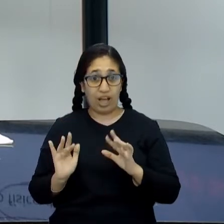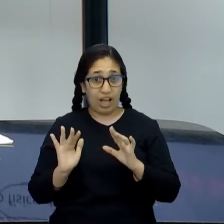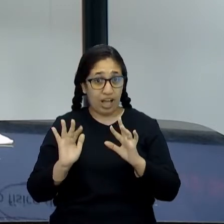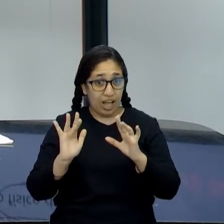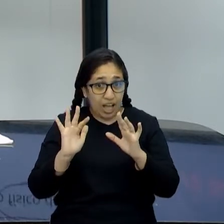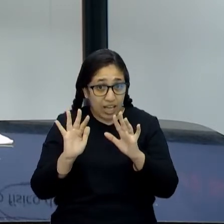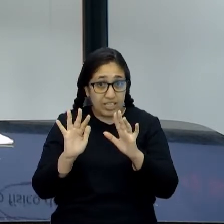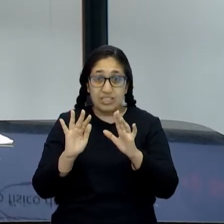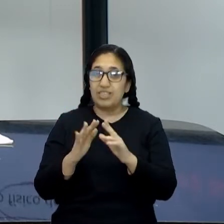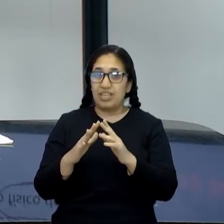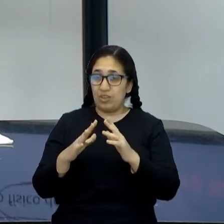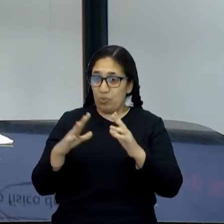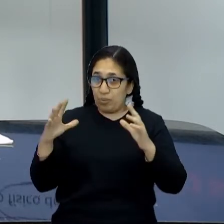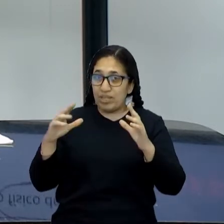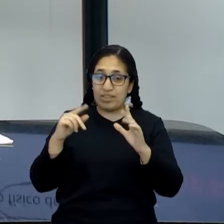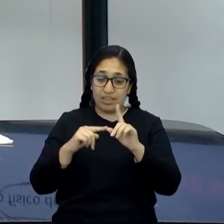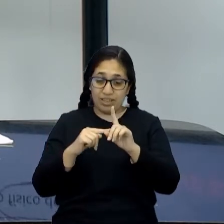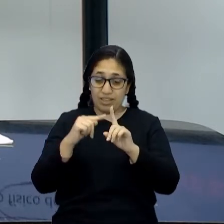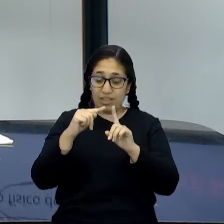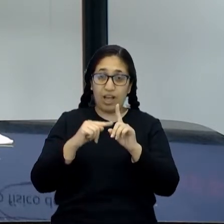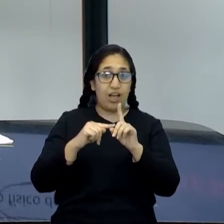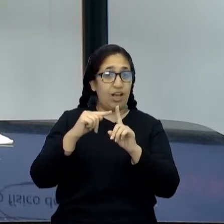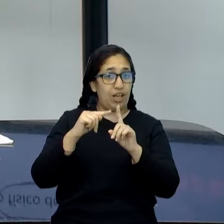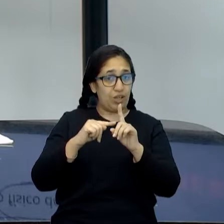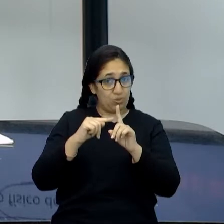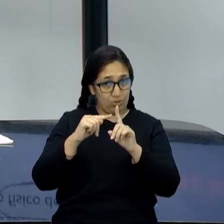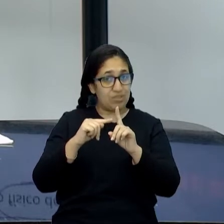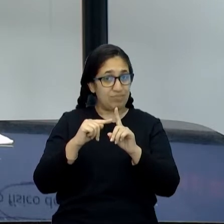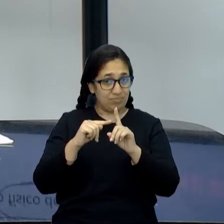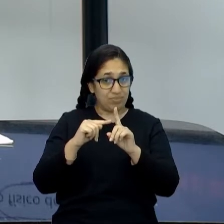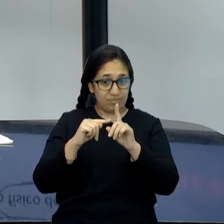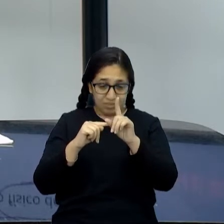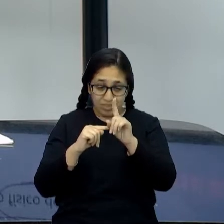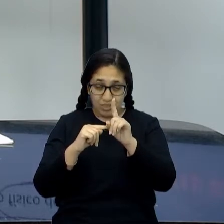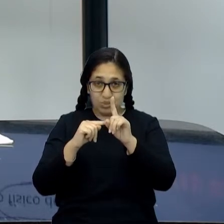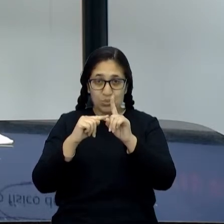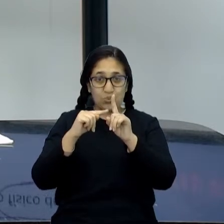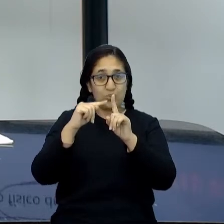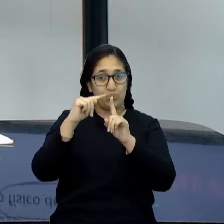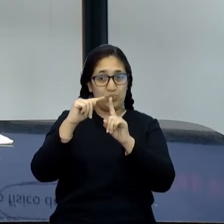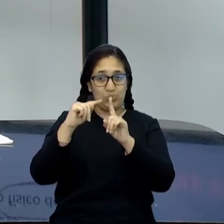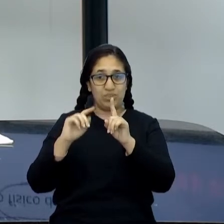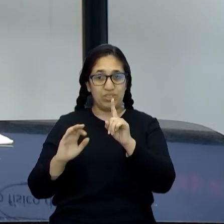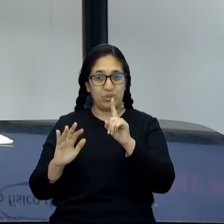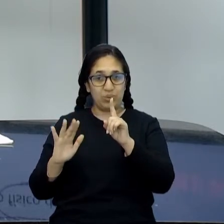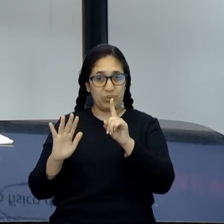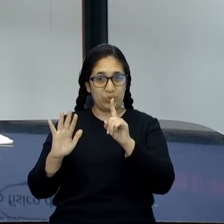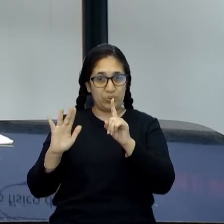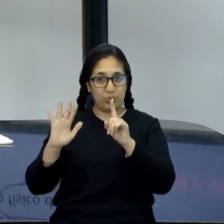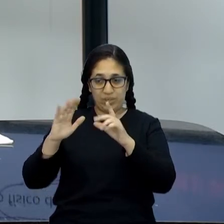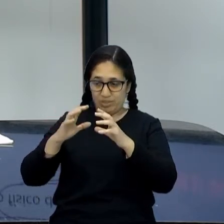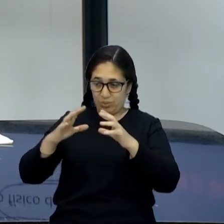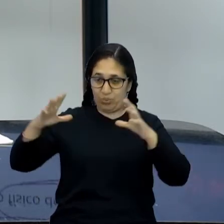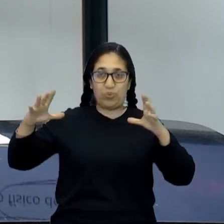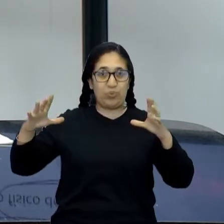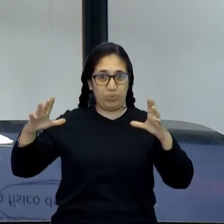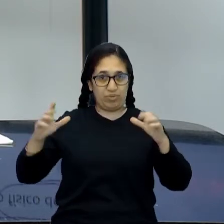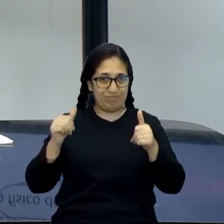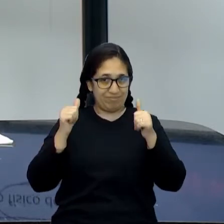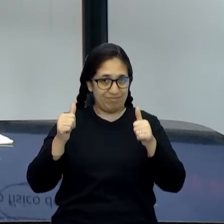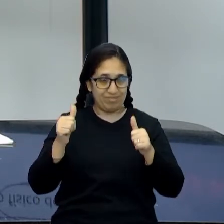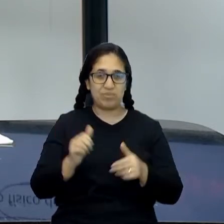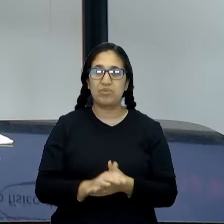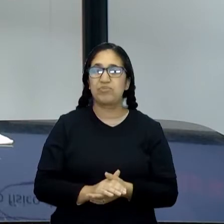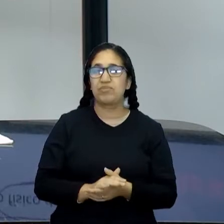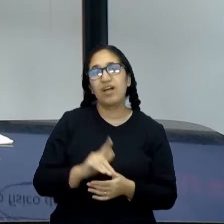aumenta a temperatura, isso é uma propriedade, aumentando a temperatura do gás, ele aumenta o volume, tá bom?